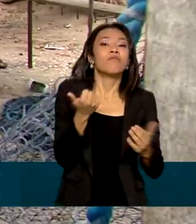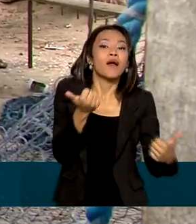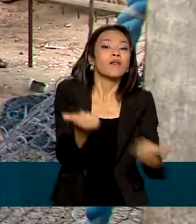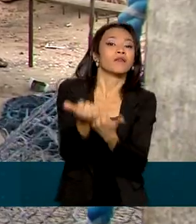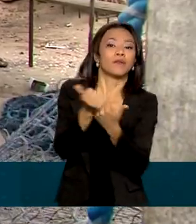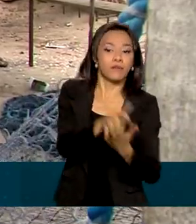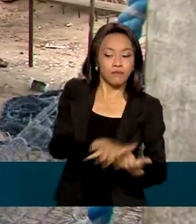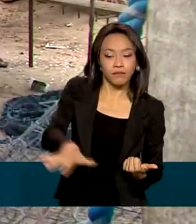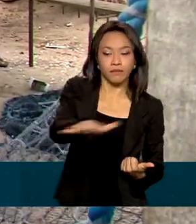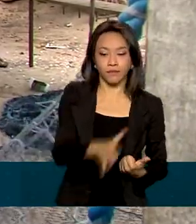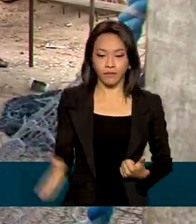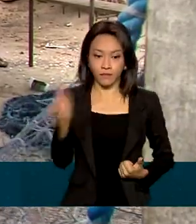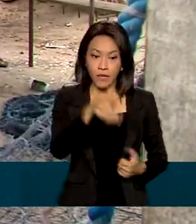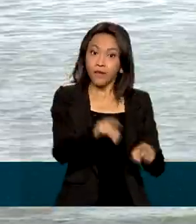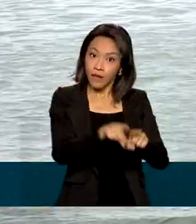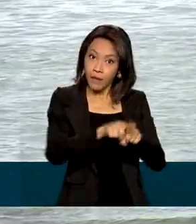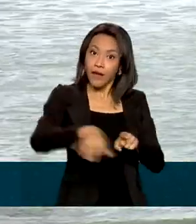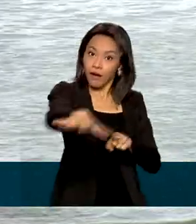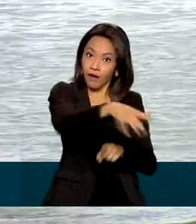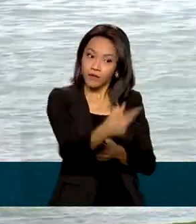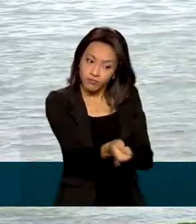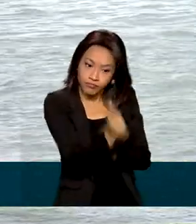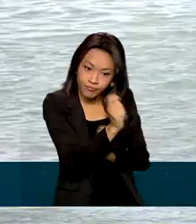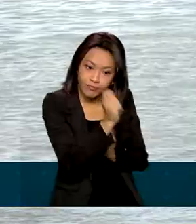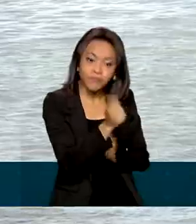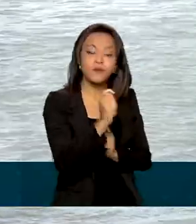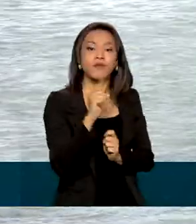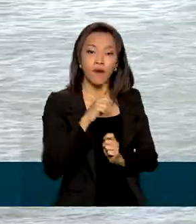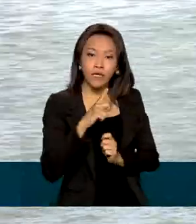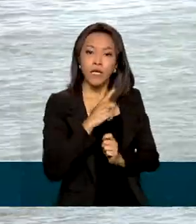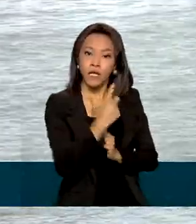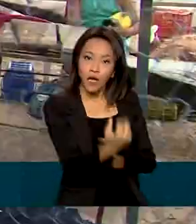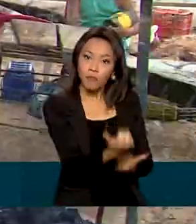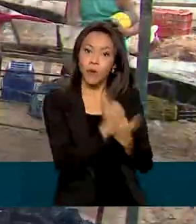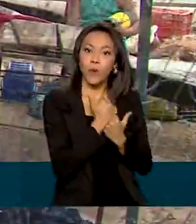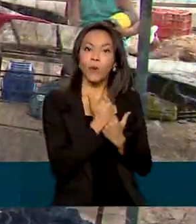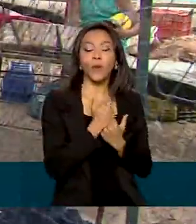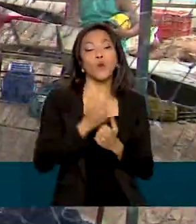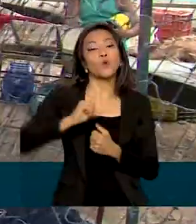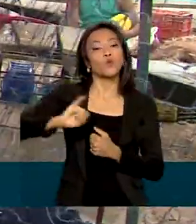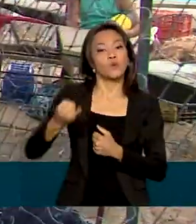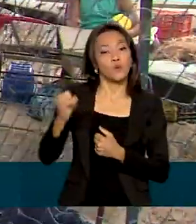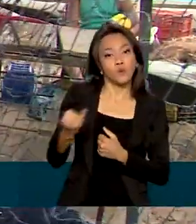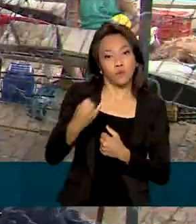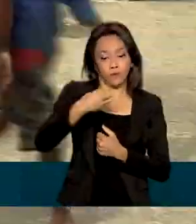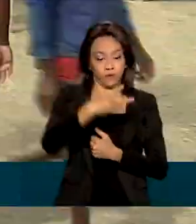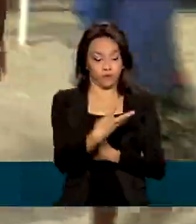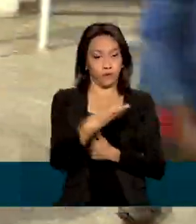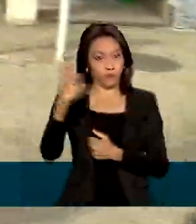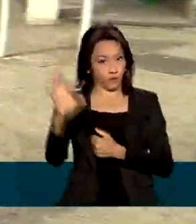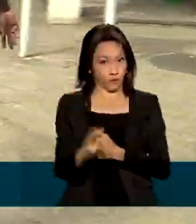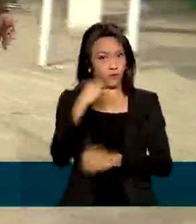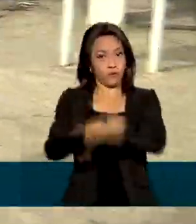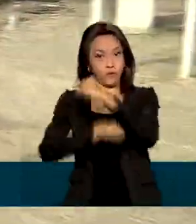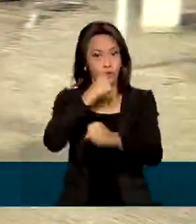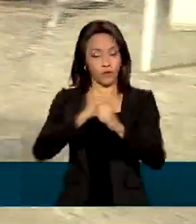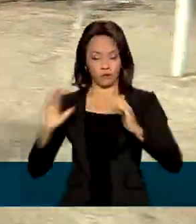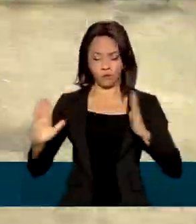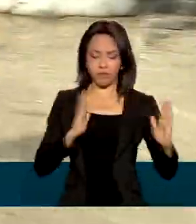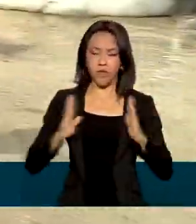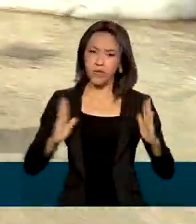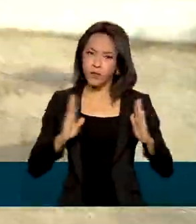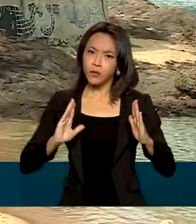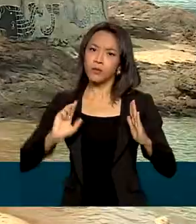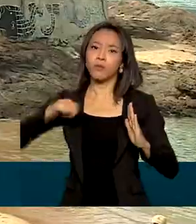artesanais também serão beneficiados. Taxas de juros a partir de 3% ao ano, com prazo para